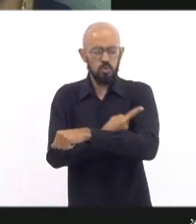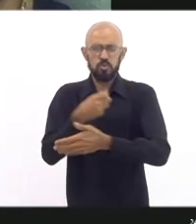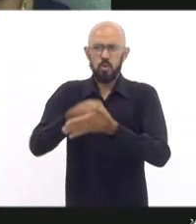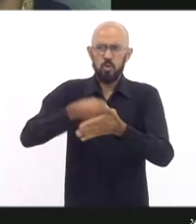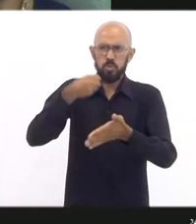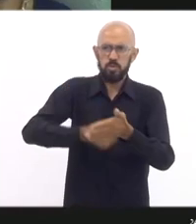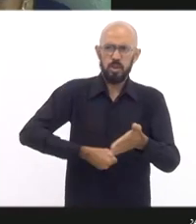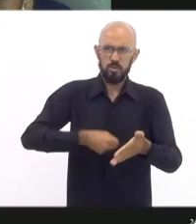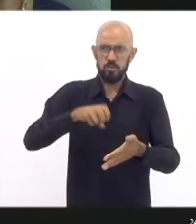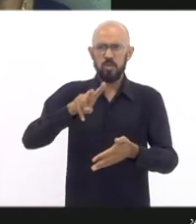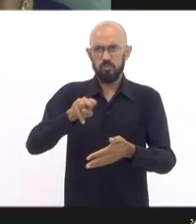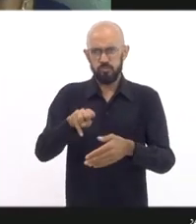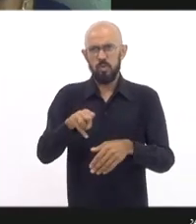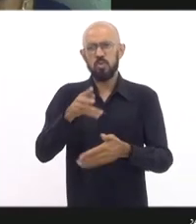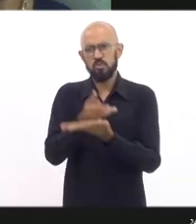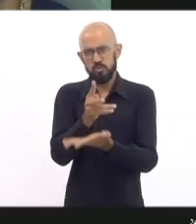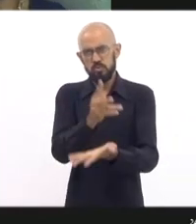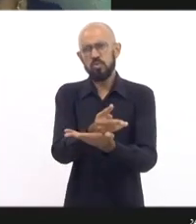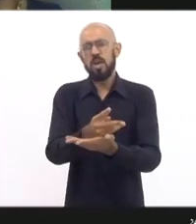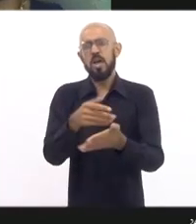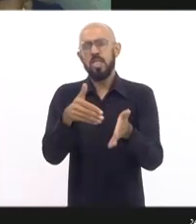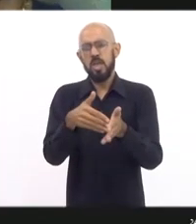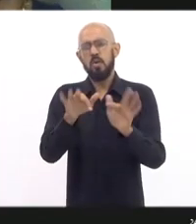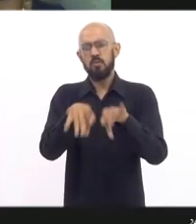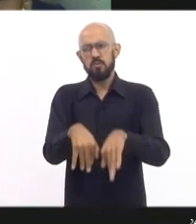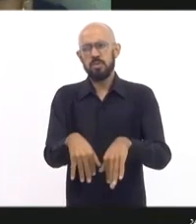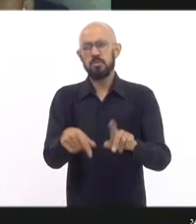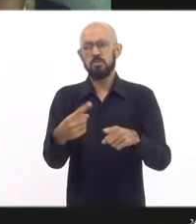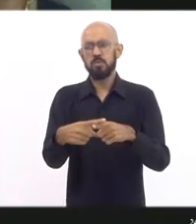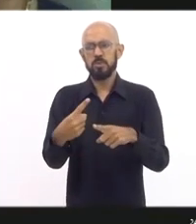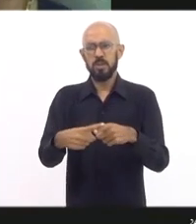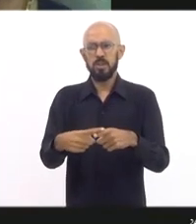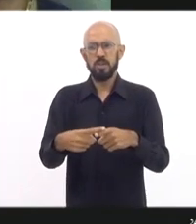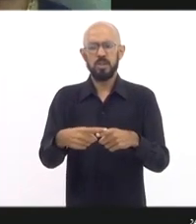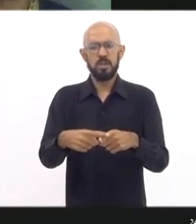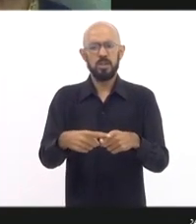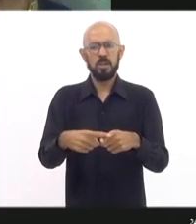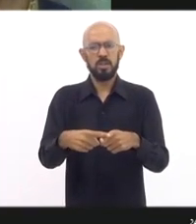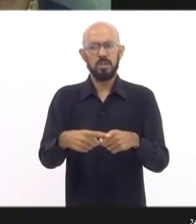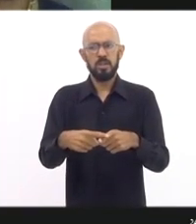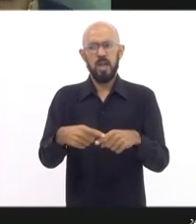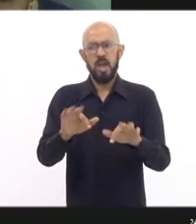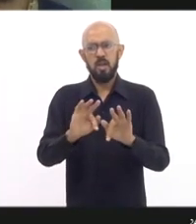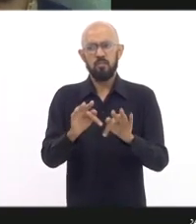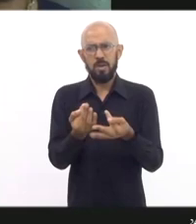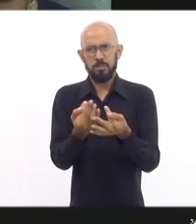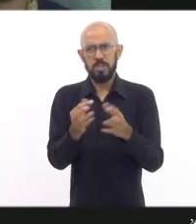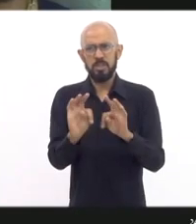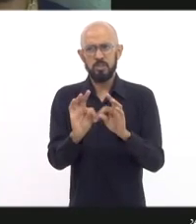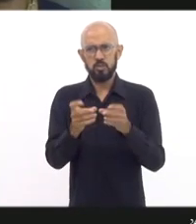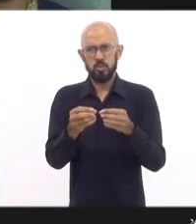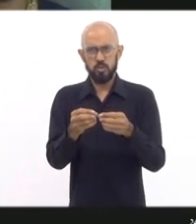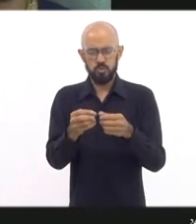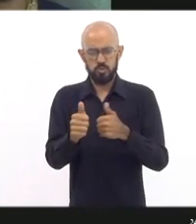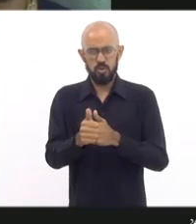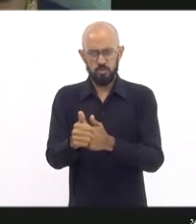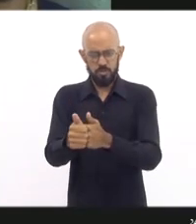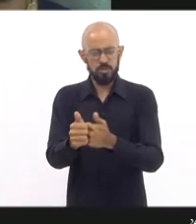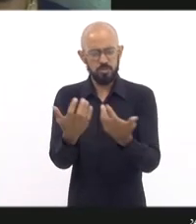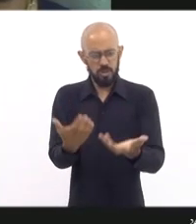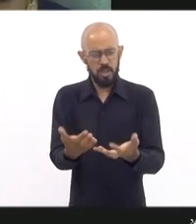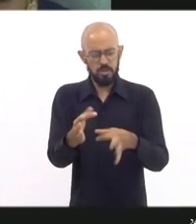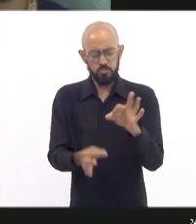e eu vou lutar até o fim, porque tudo que eu mais quero, tudo que a família aqui, e todo mundo que está acompanhando, que é a justiça.